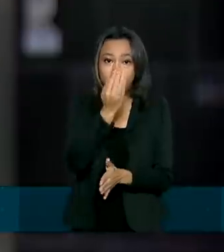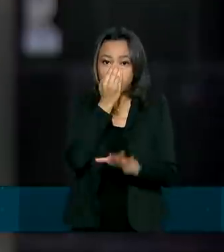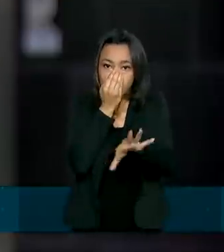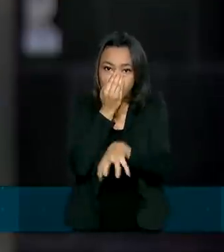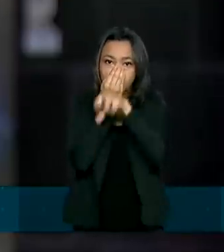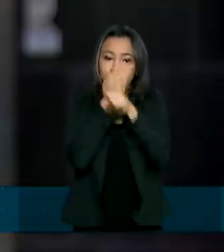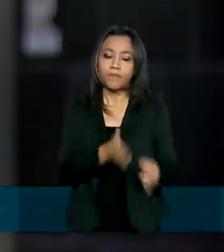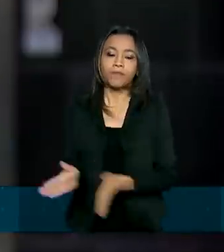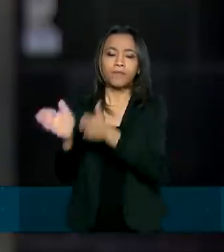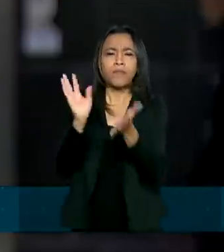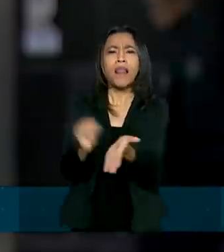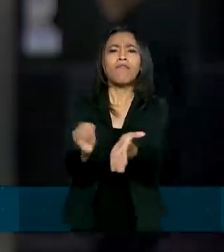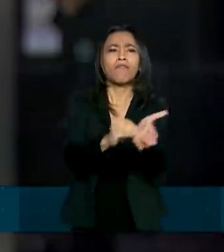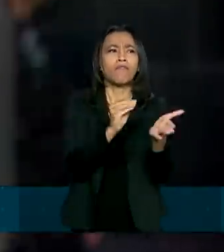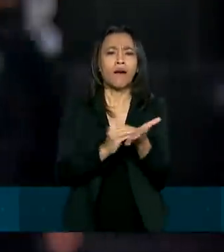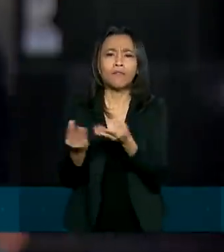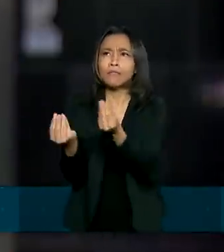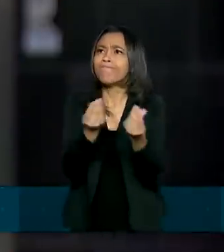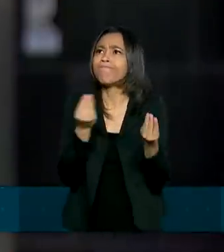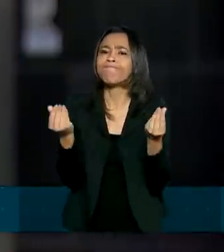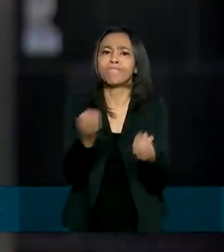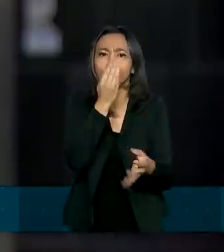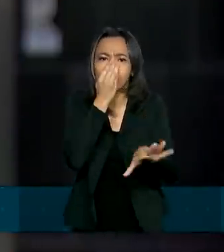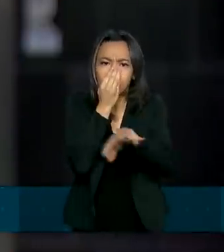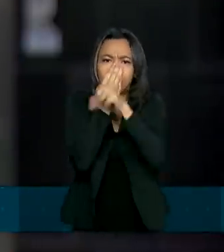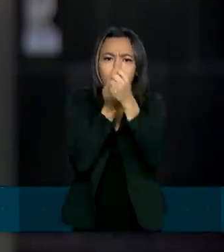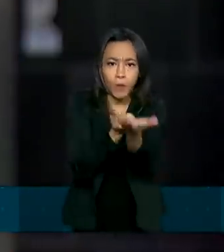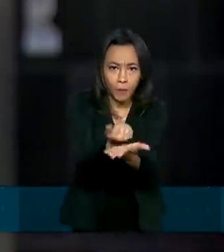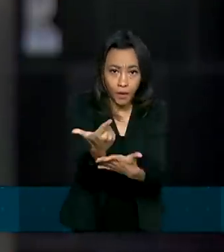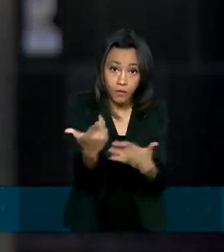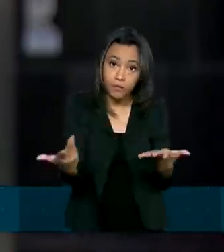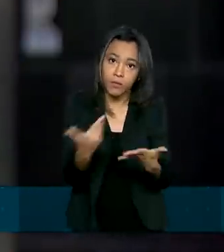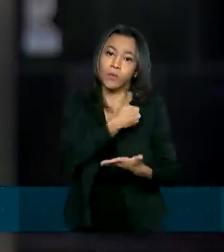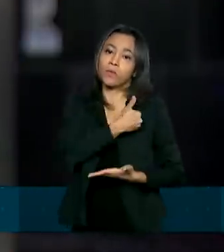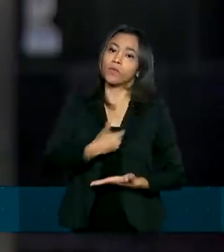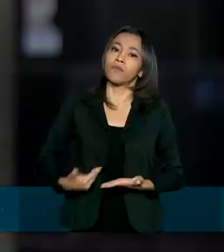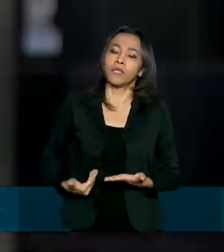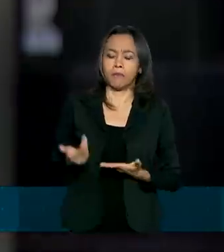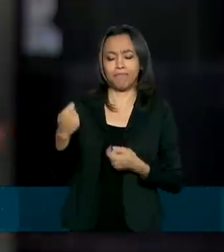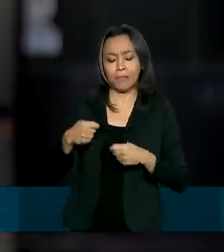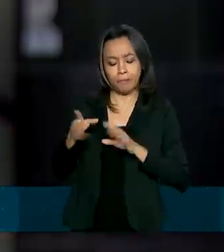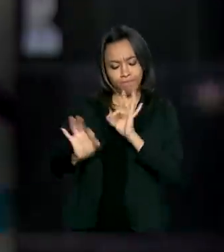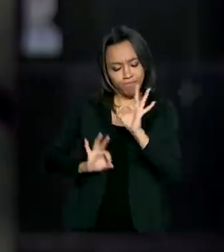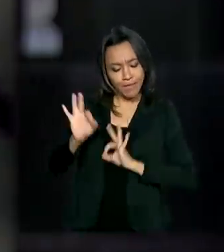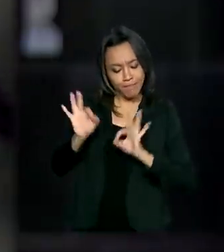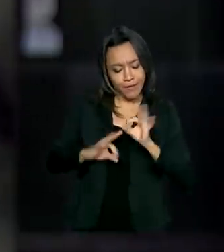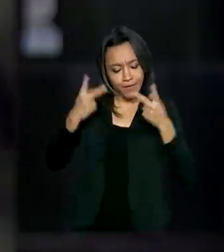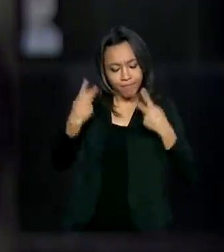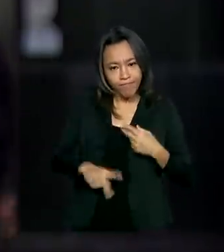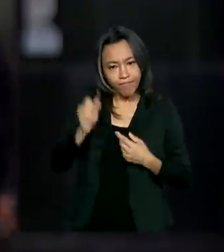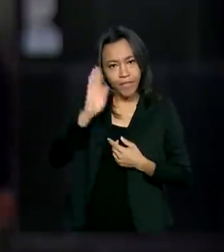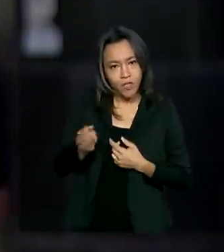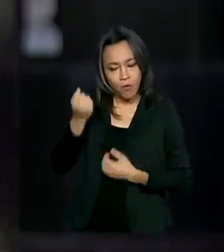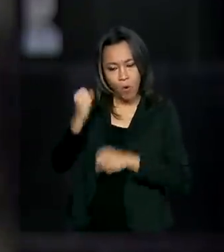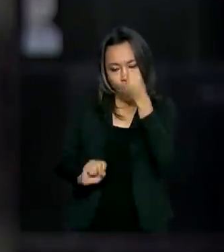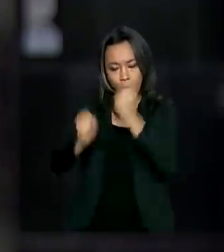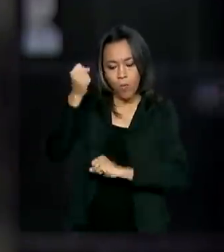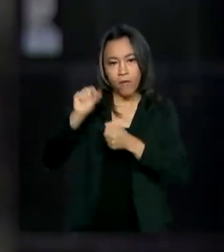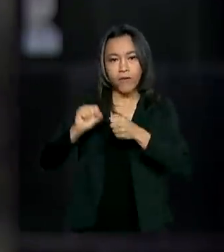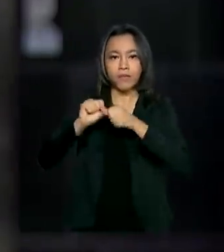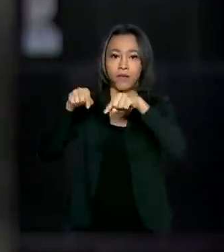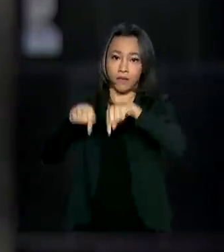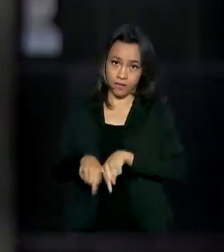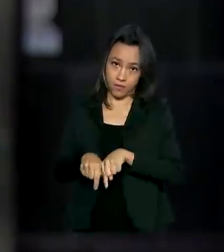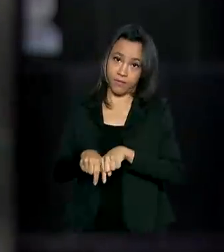respiradores para comprar no mercado internacional, o governo teve de preparar o mercado nacional para produzir os